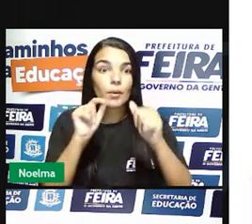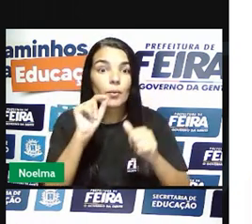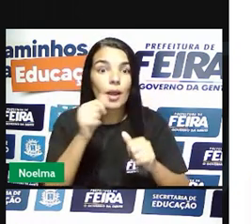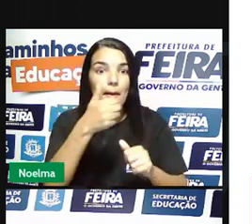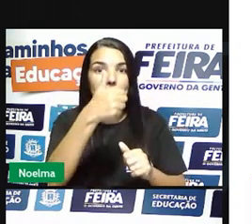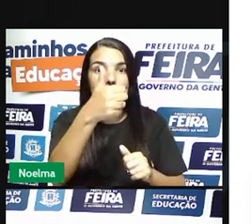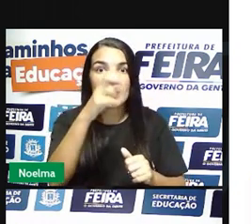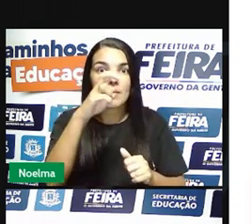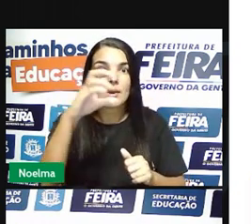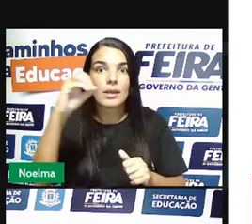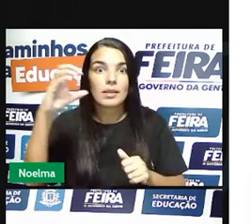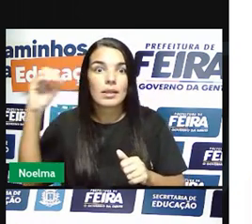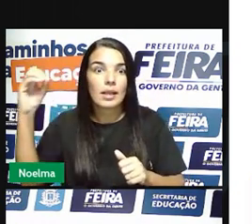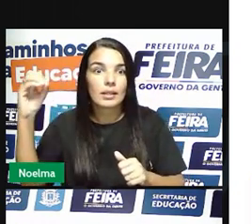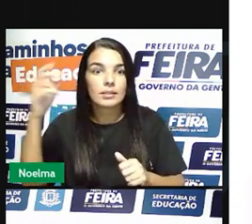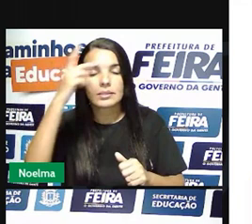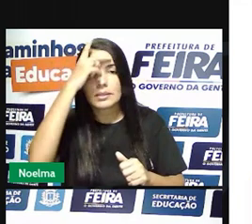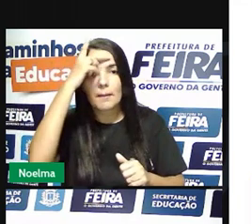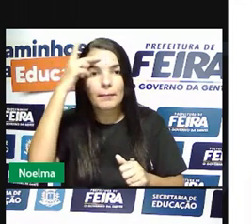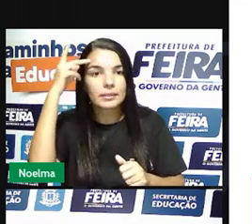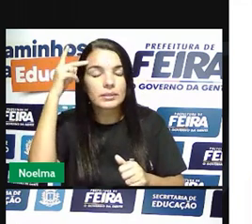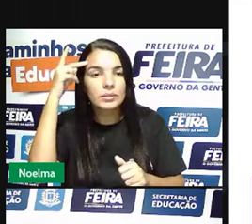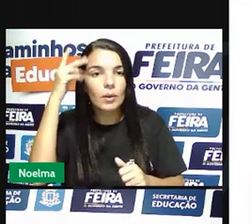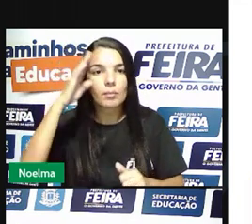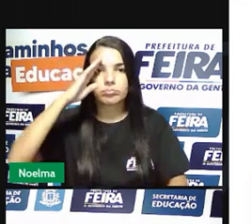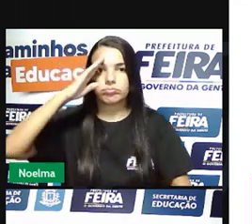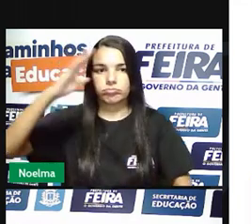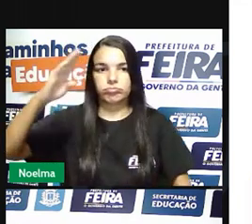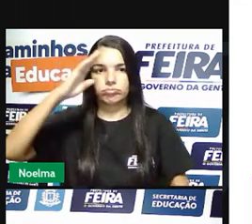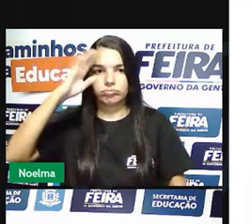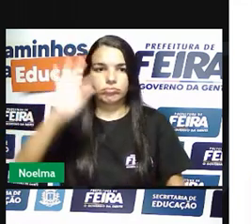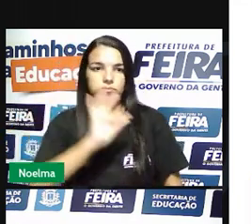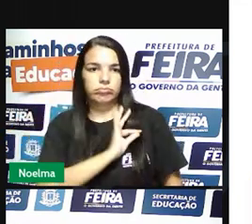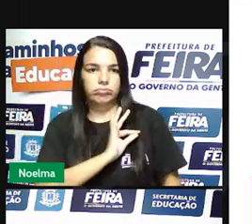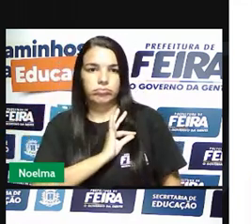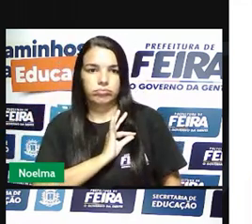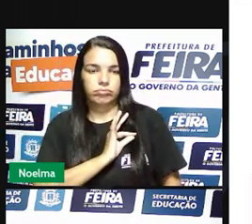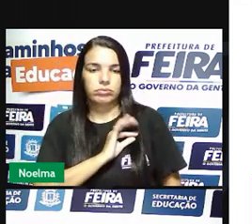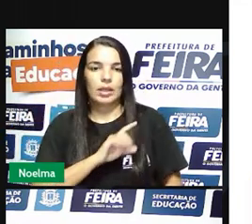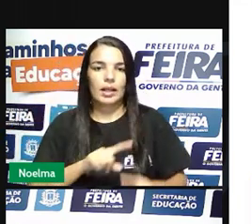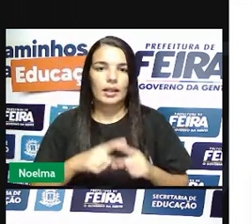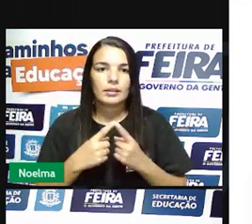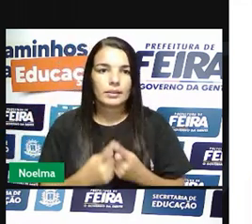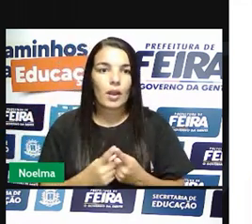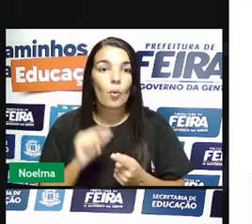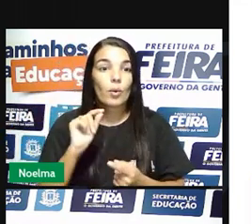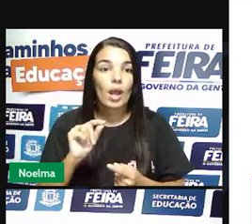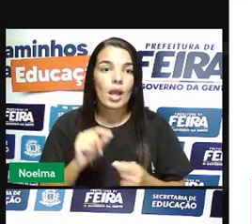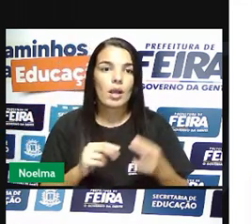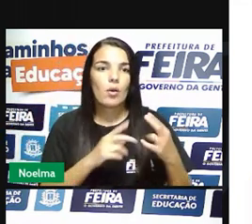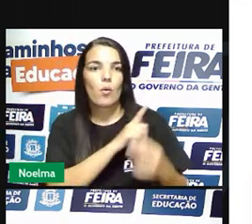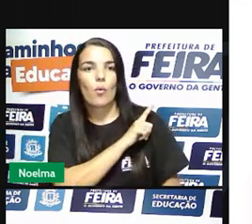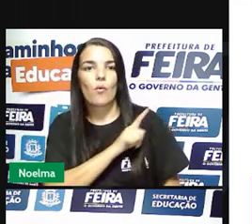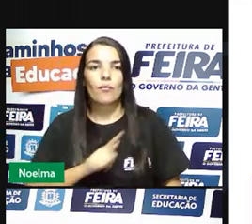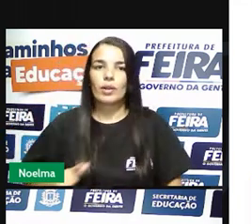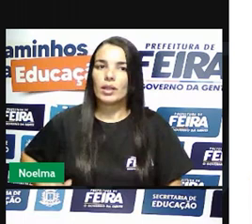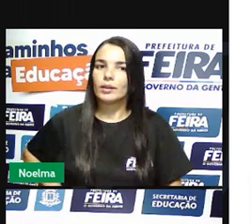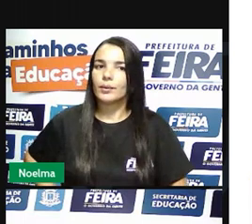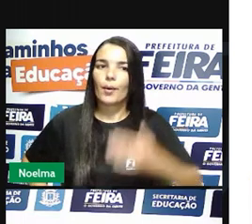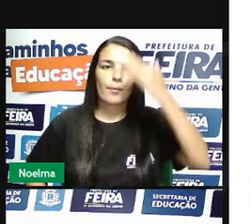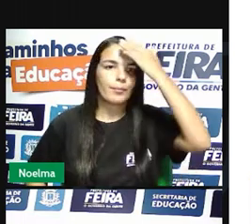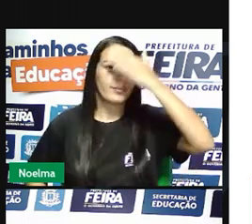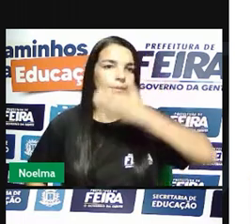Rica e prendessem os rebeldes, com medo aí de acontecer uma nova revolta. E assim, o governador, ele não cumpriu com a